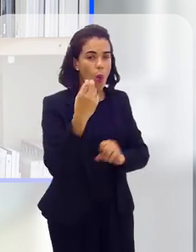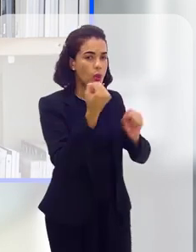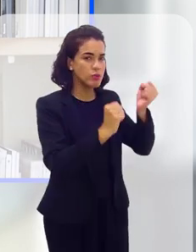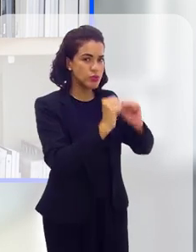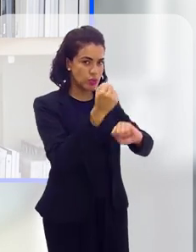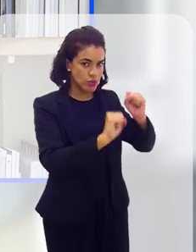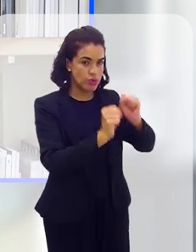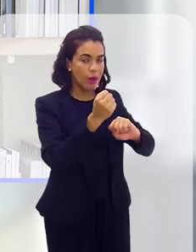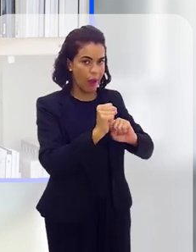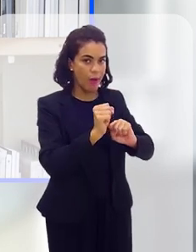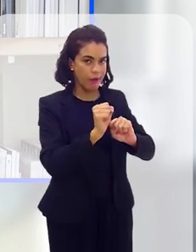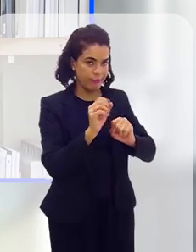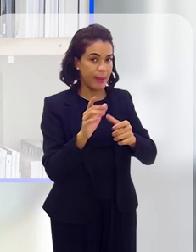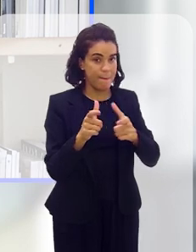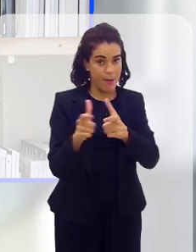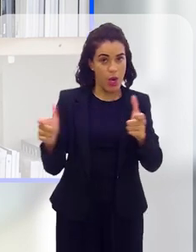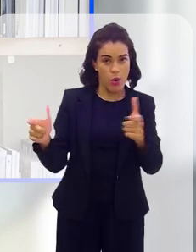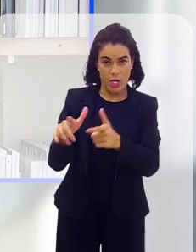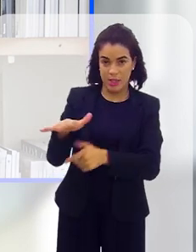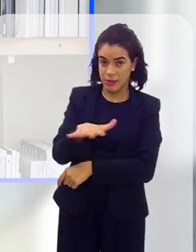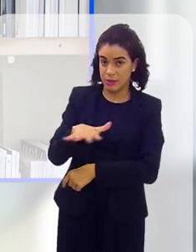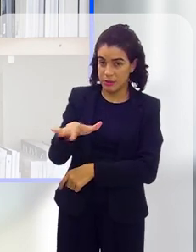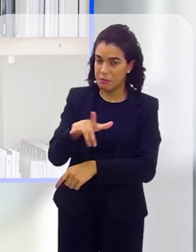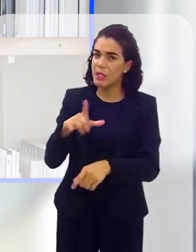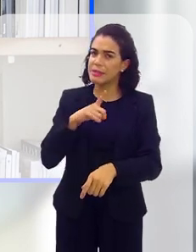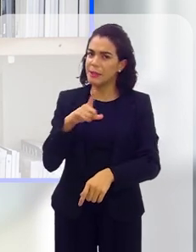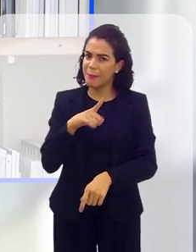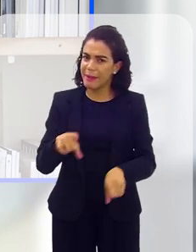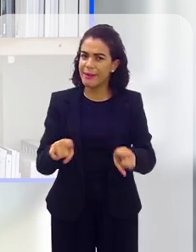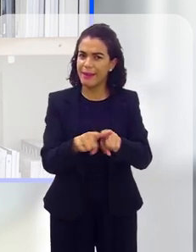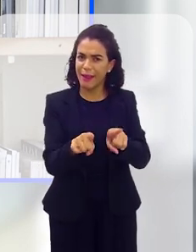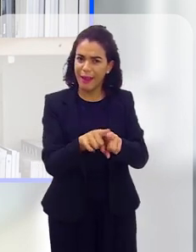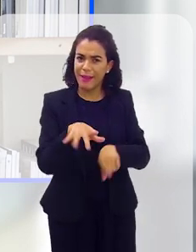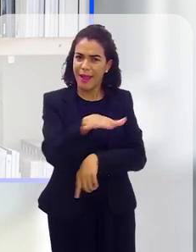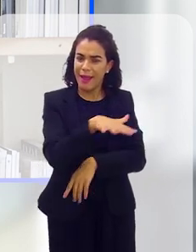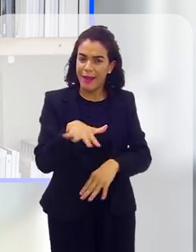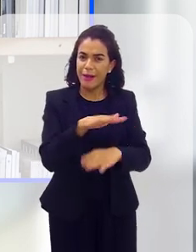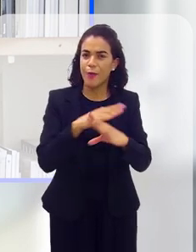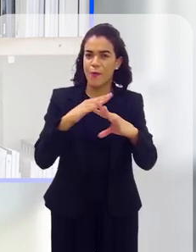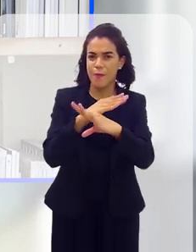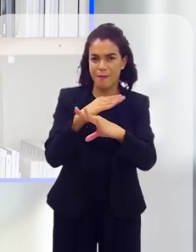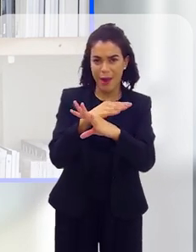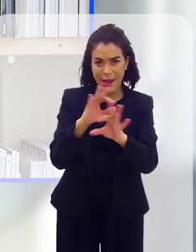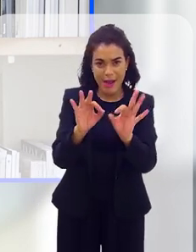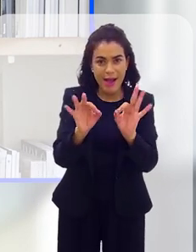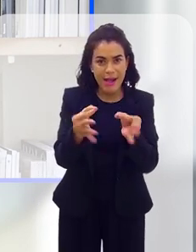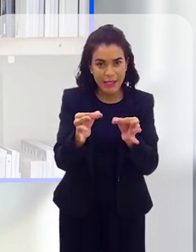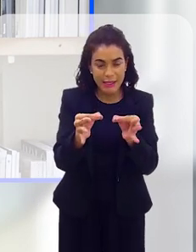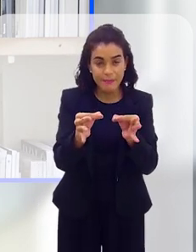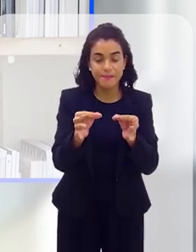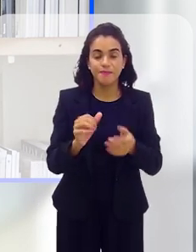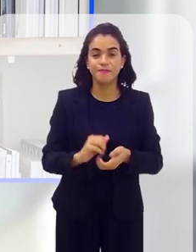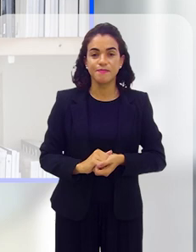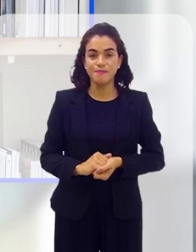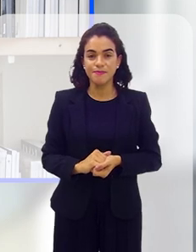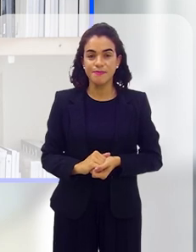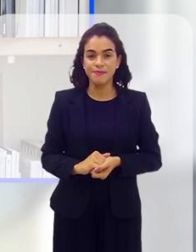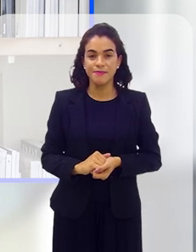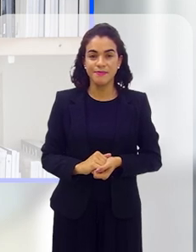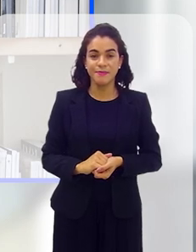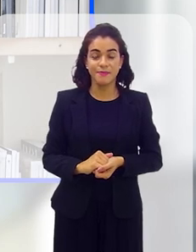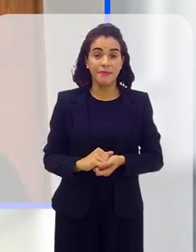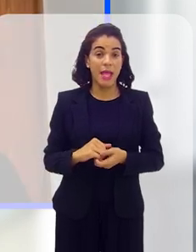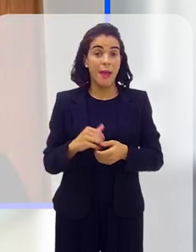industrial, de larga escala, mas também existe muito trabalho análogo à escravidão no perímetro urbano.